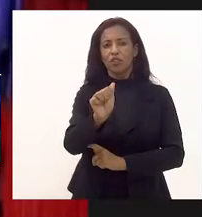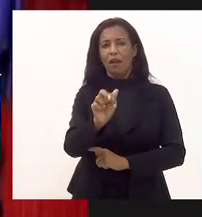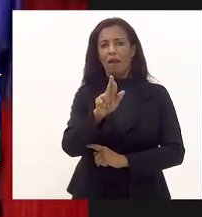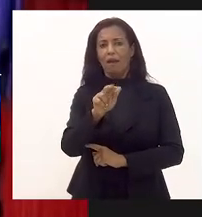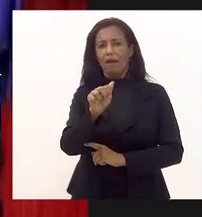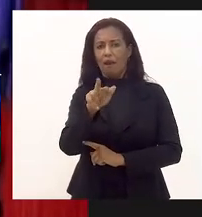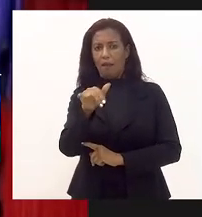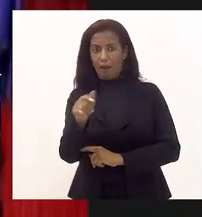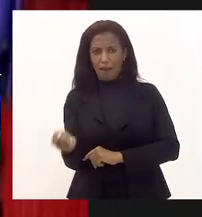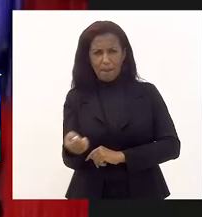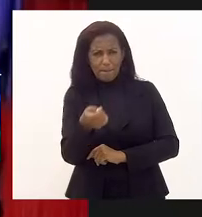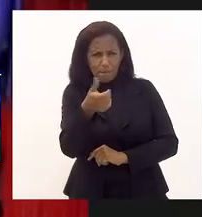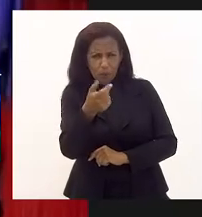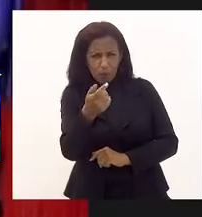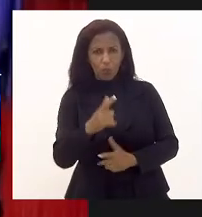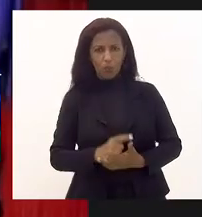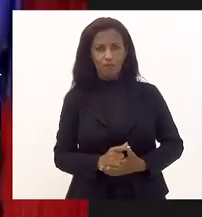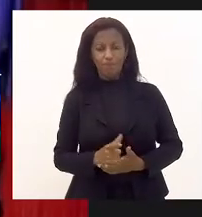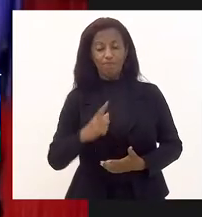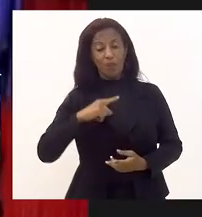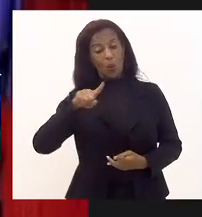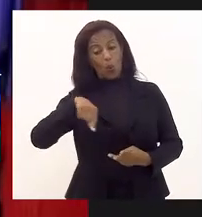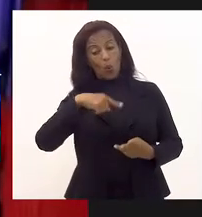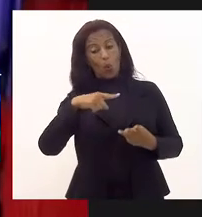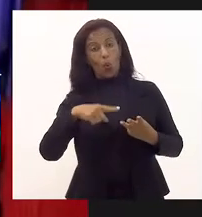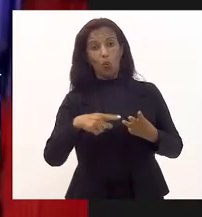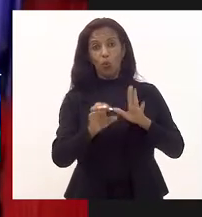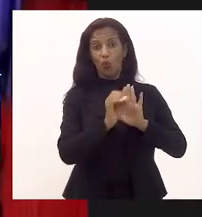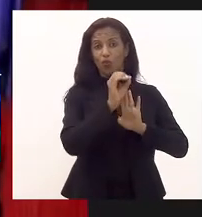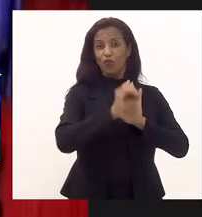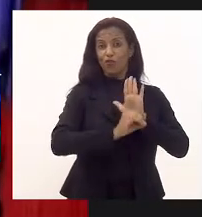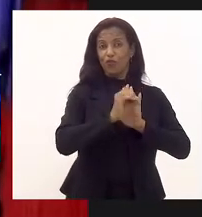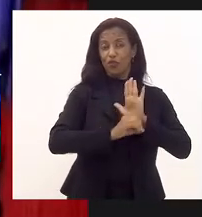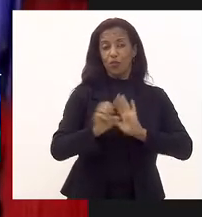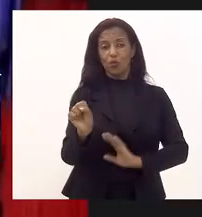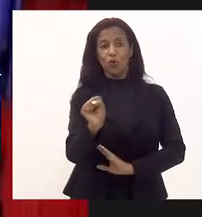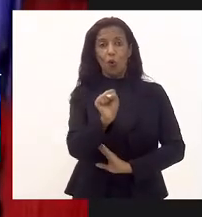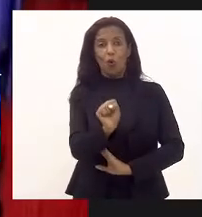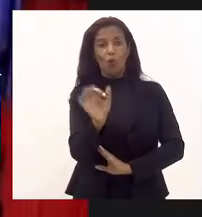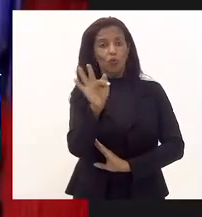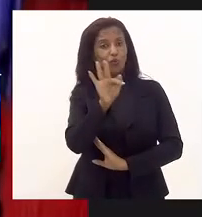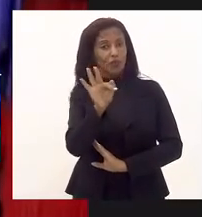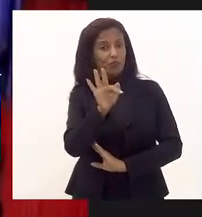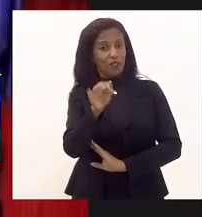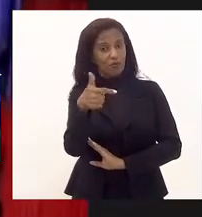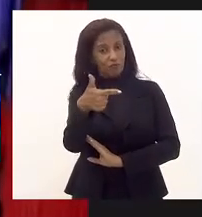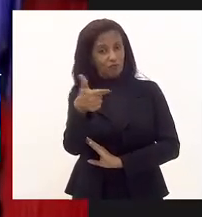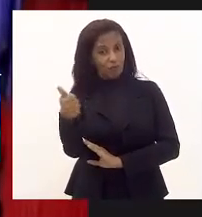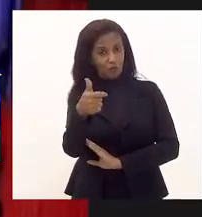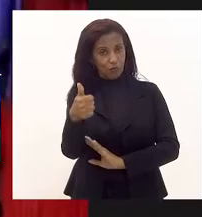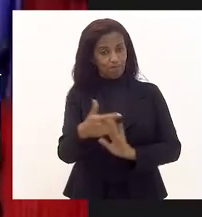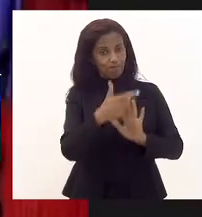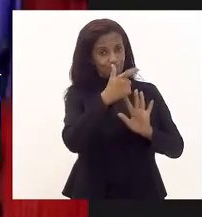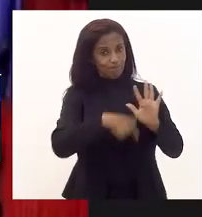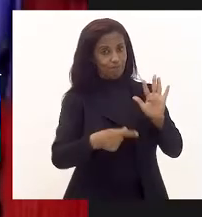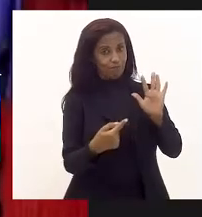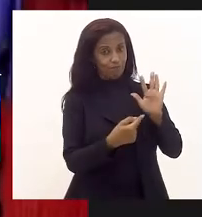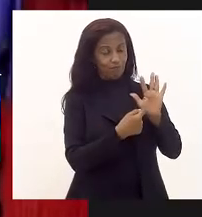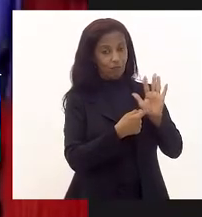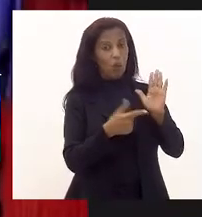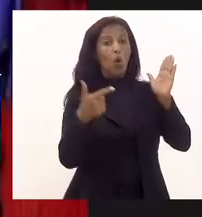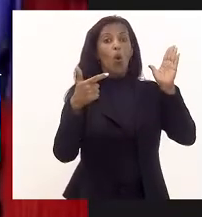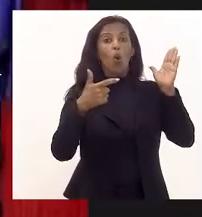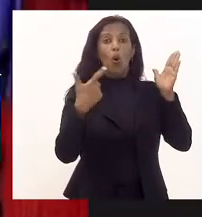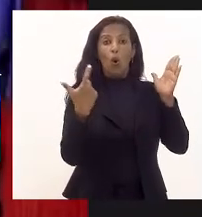Ainda é pouco? Eu tenho também em minhas mãos um outro ofício do dia 8 de fevereiro de 2021, aqui, onde o Instituto Vital